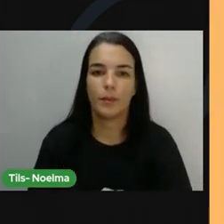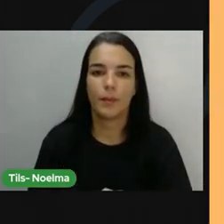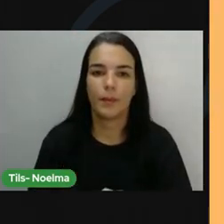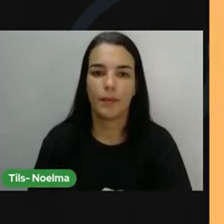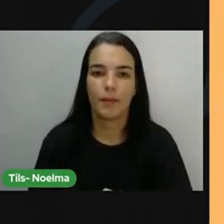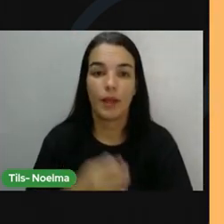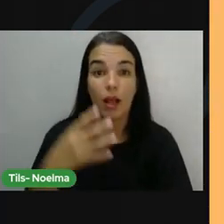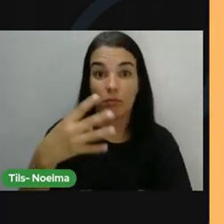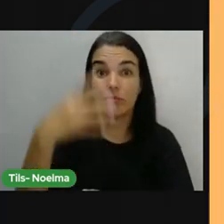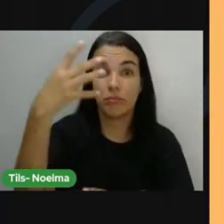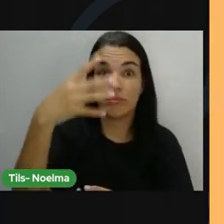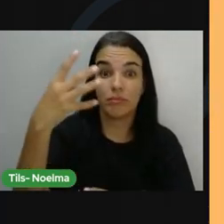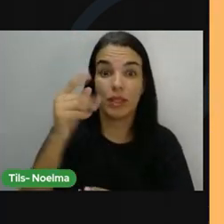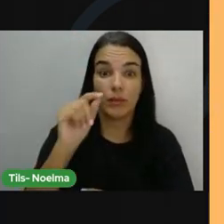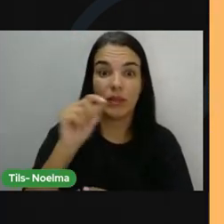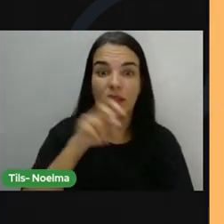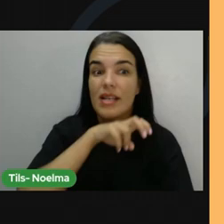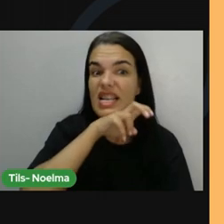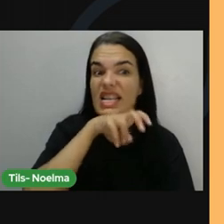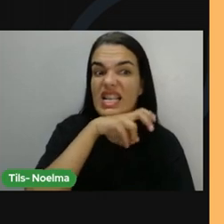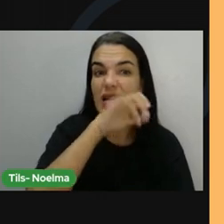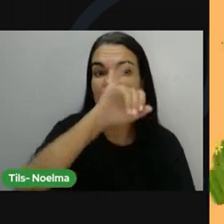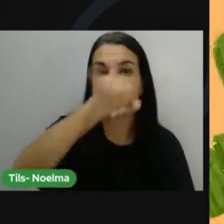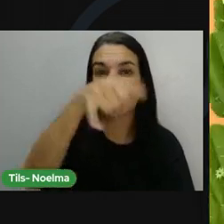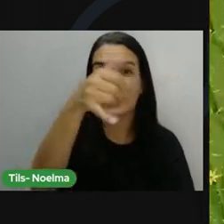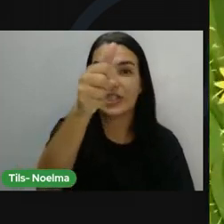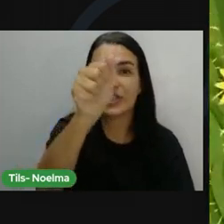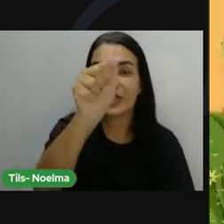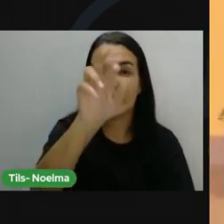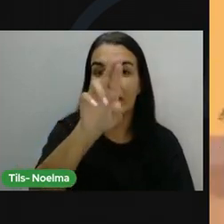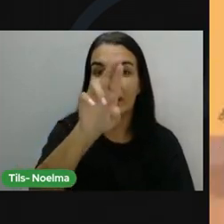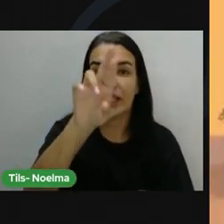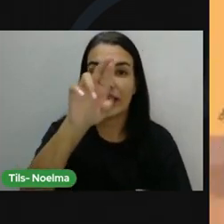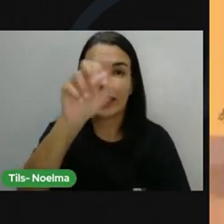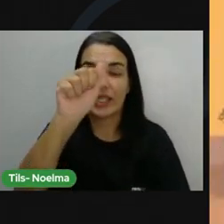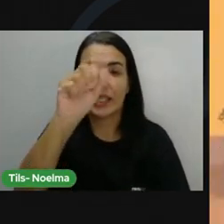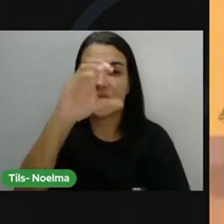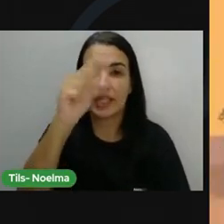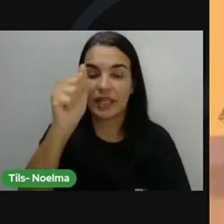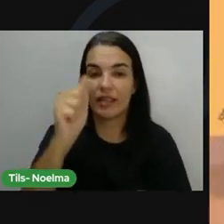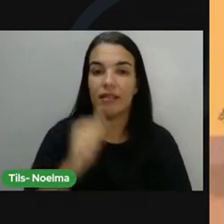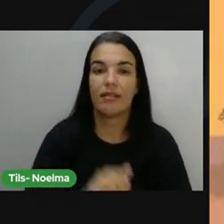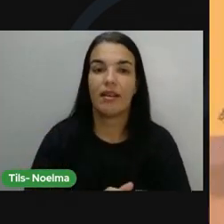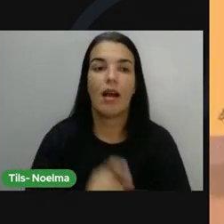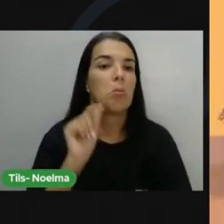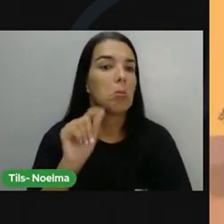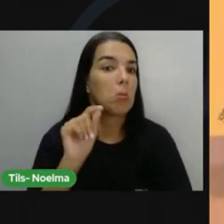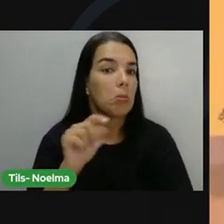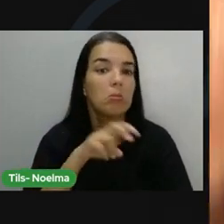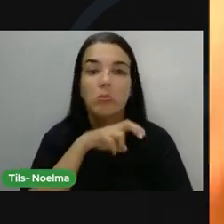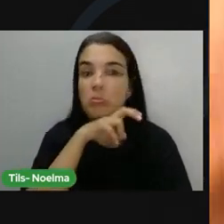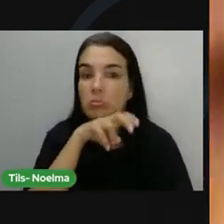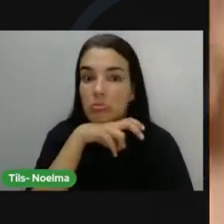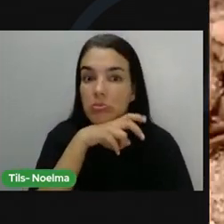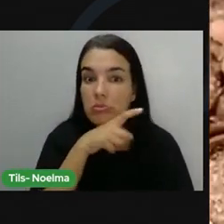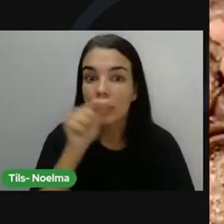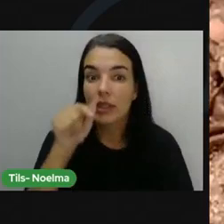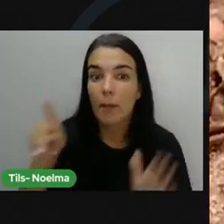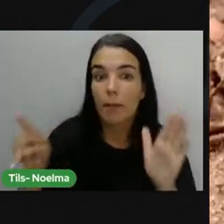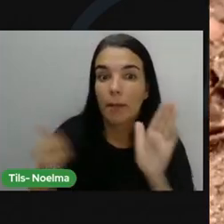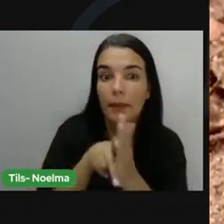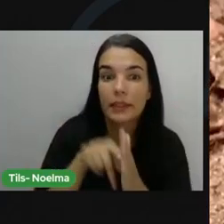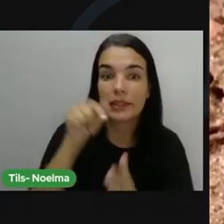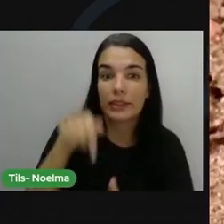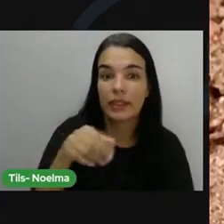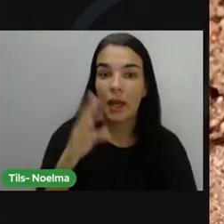4. Jararaca da Seca A jararaca da Seca é uma serpente brasileira que pode ser